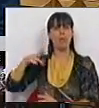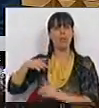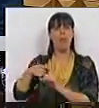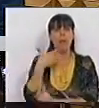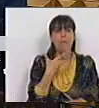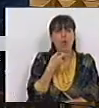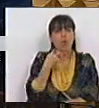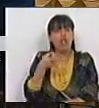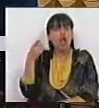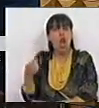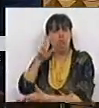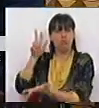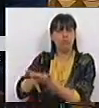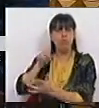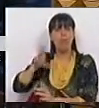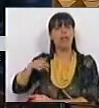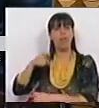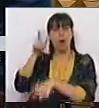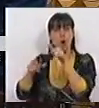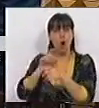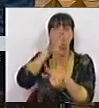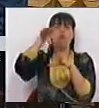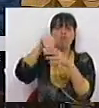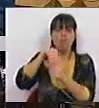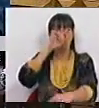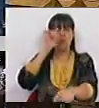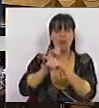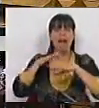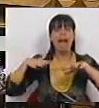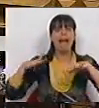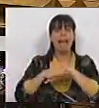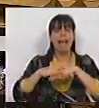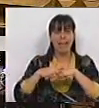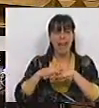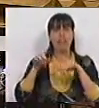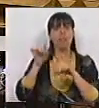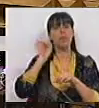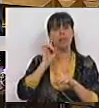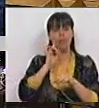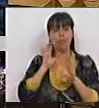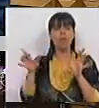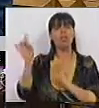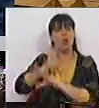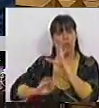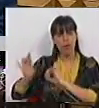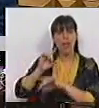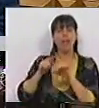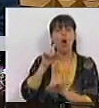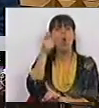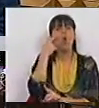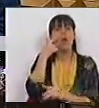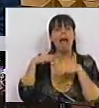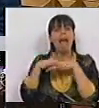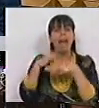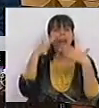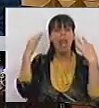1999, integrando simultaneamente a rede de sítios de importância comunitária, mais conhecido